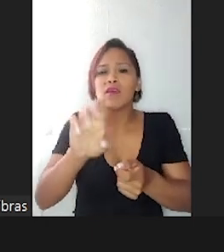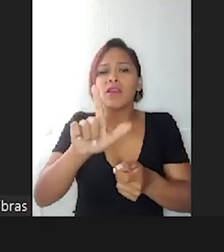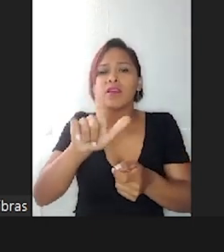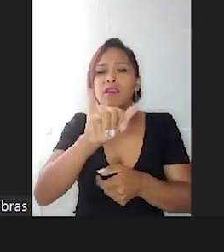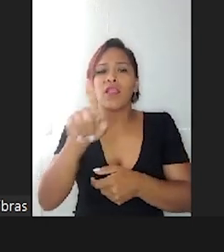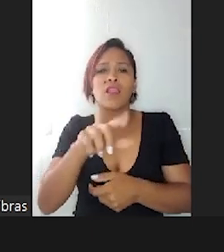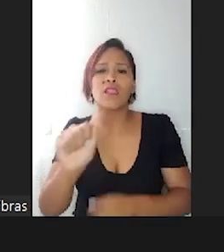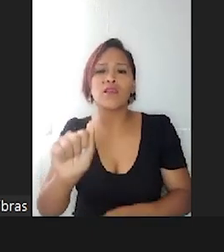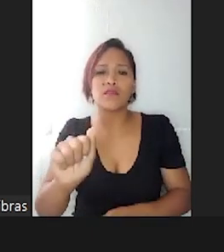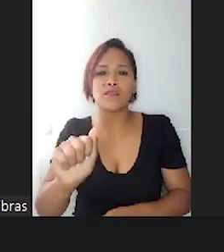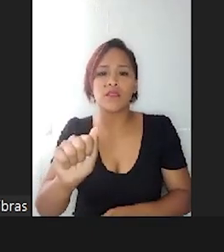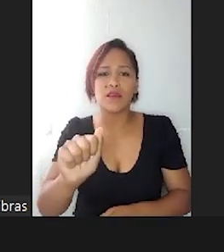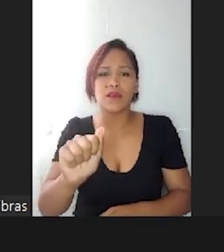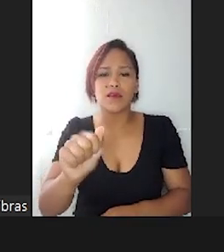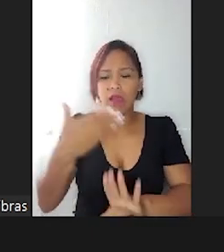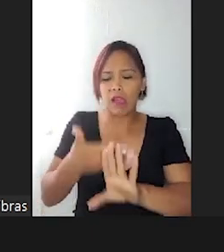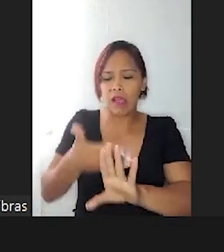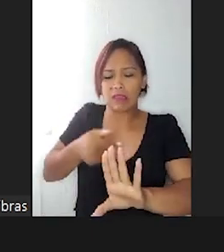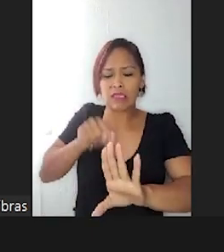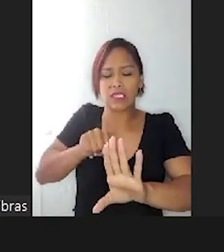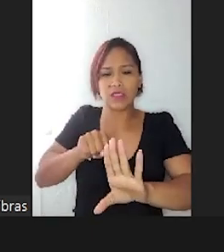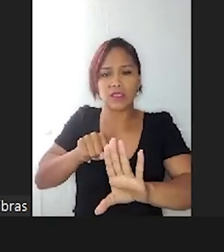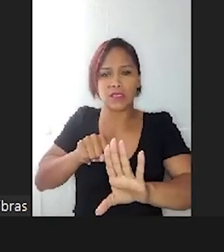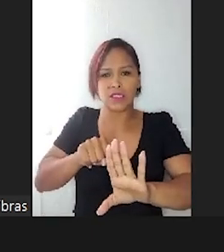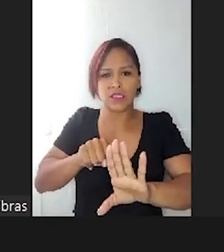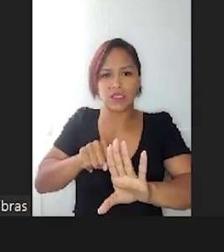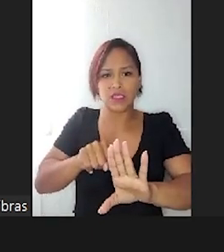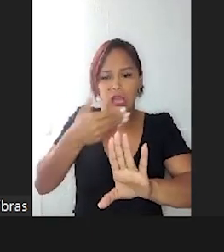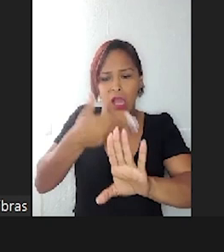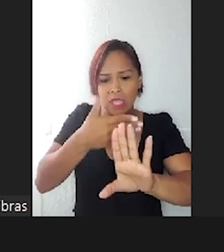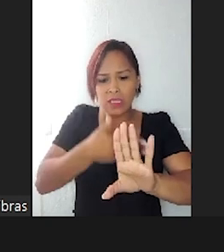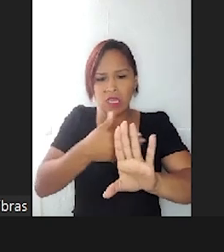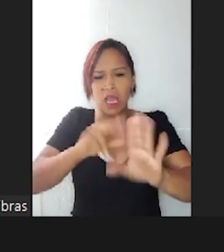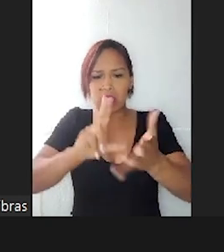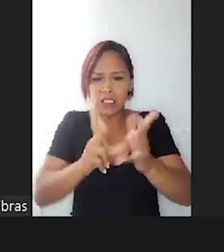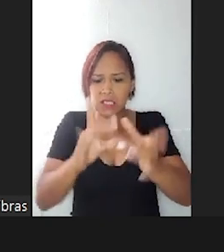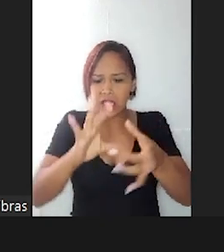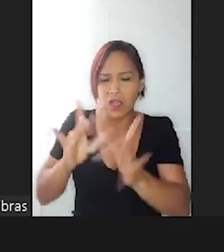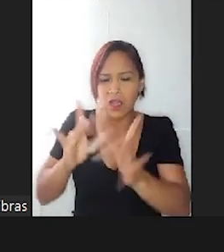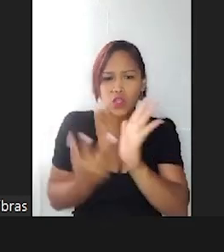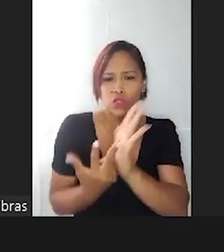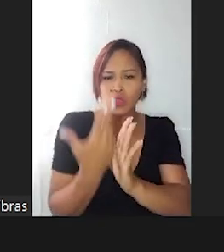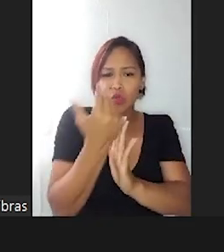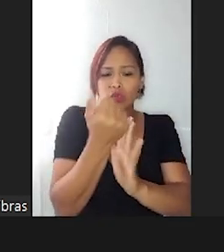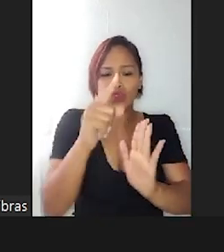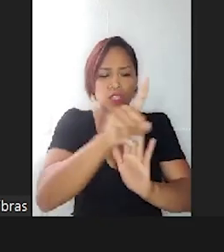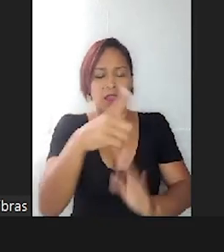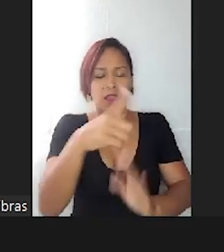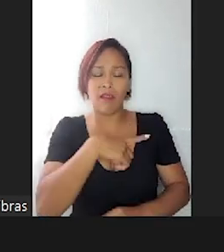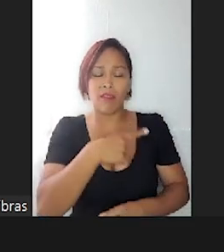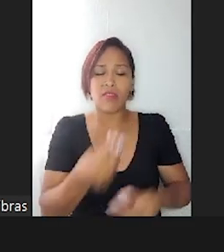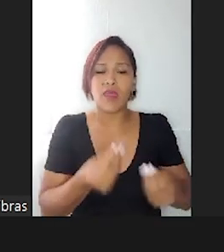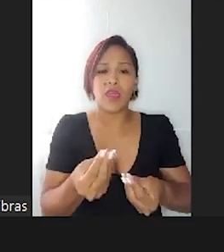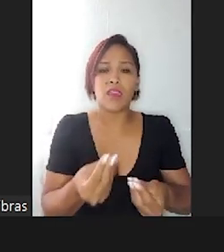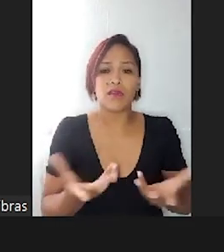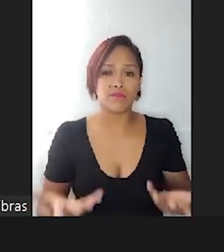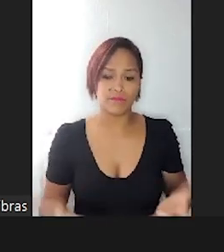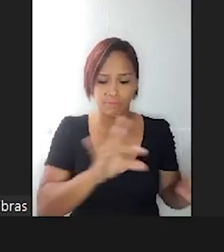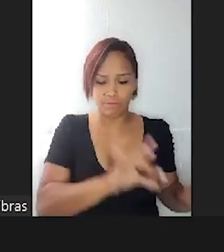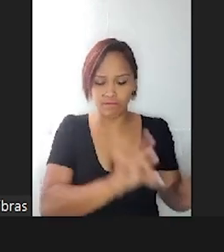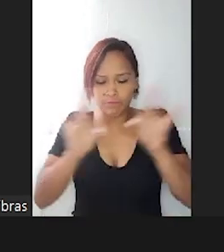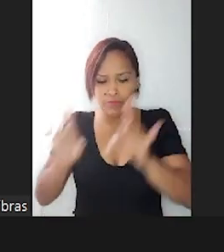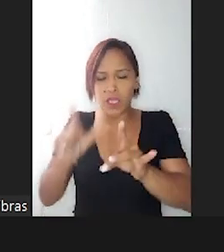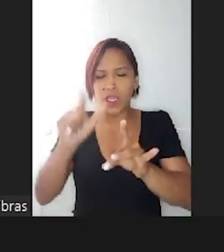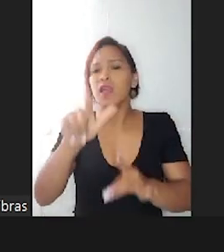atrás desse transplante, dessa cicatriz enorme que ela tem? Quem é o Gabriel?